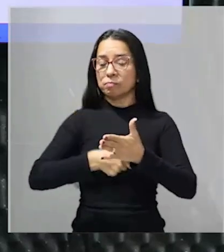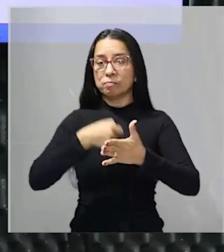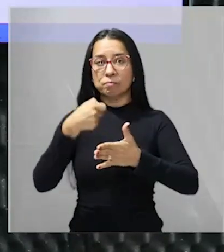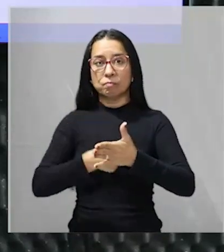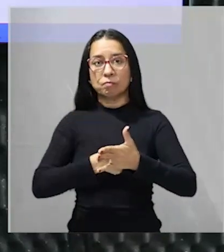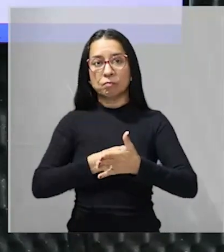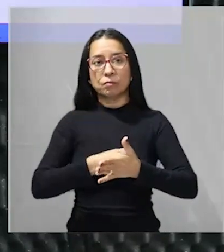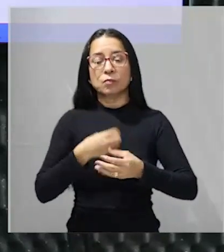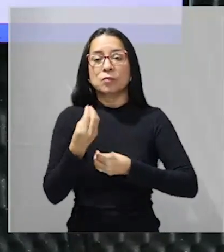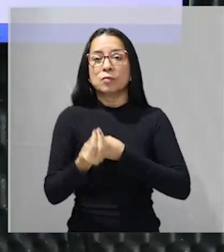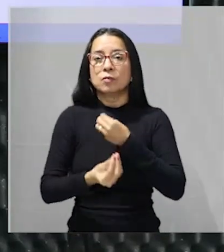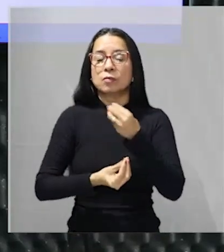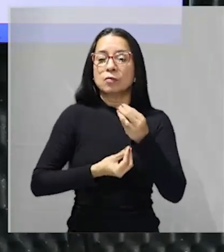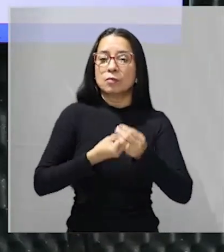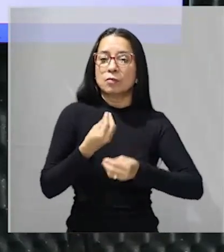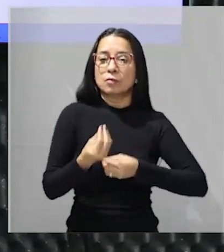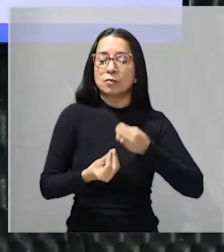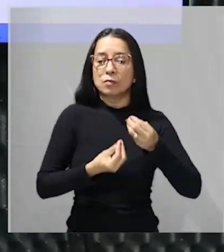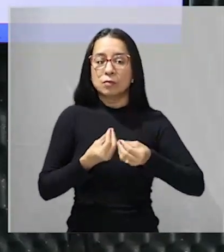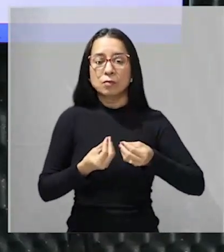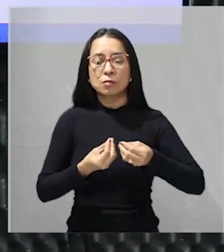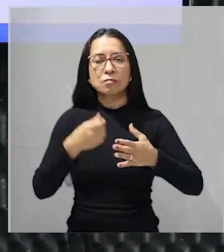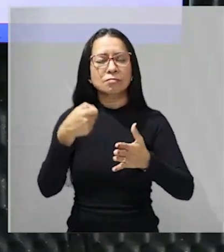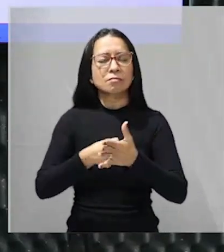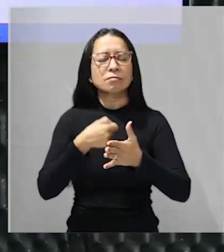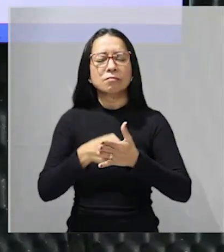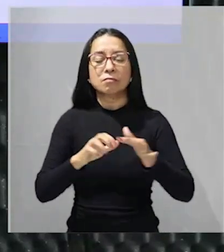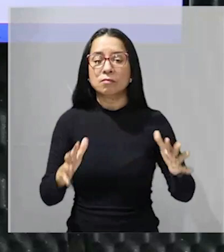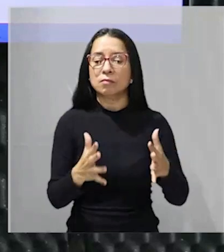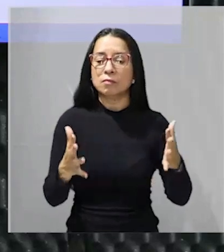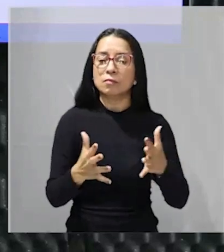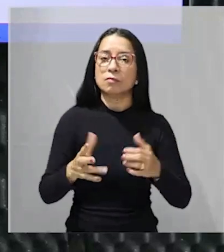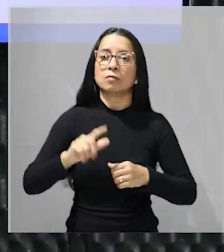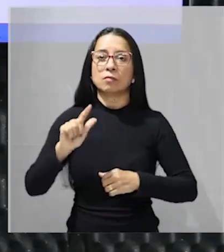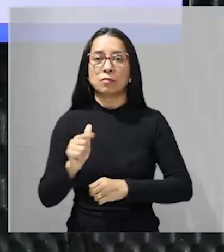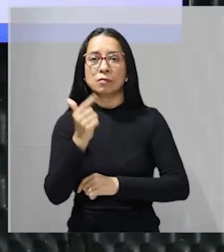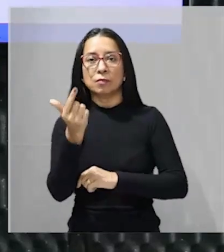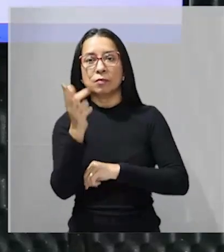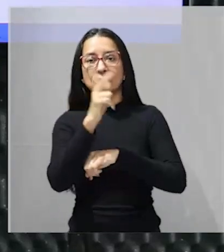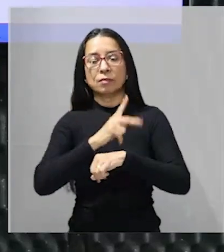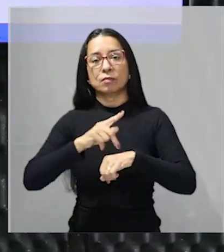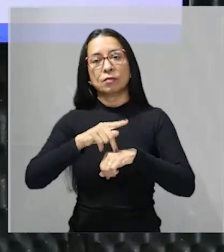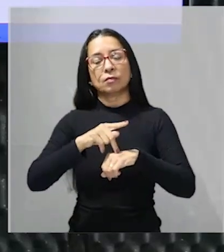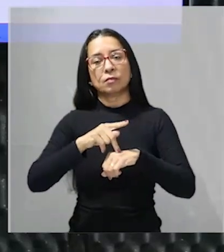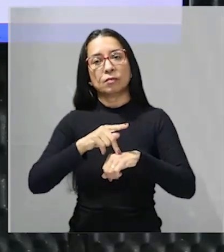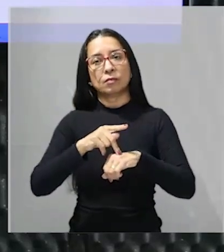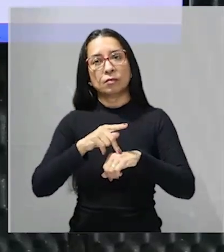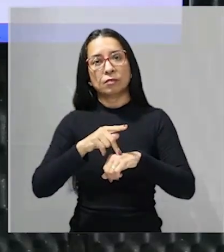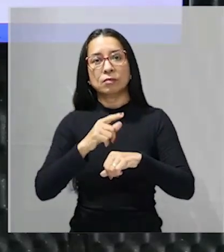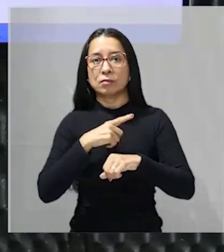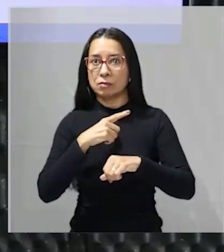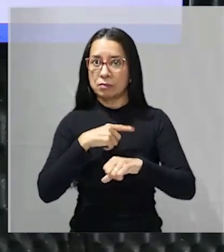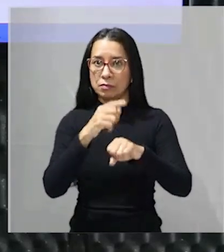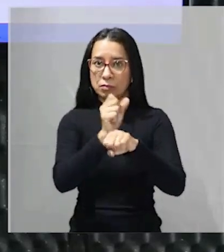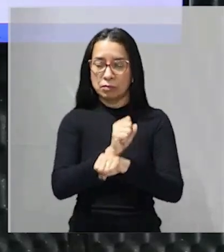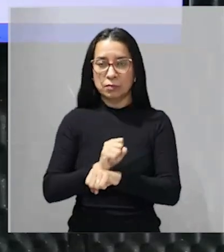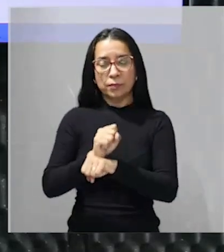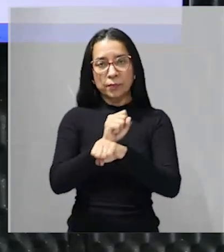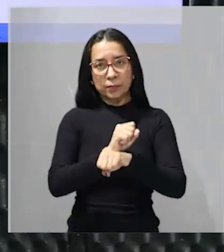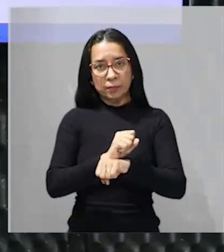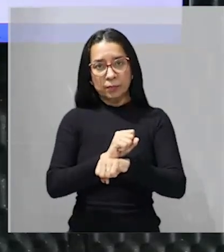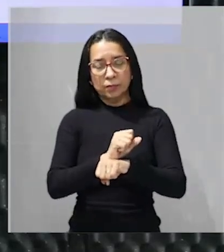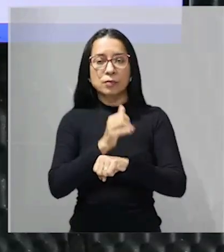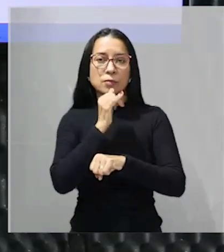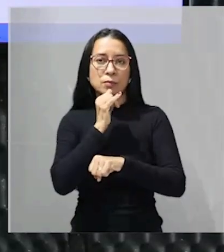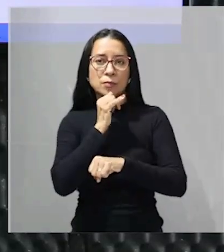de tentar motivar outros países que eram países escravagistas como o Brasil até